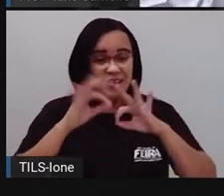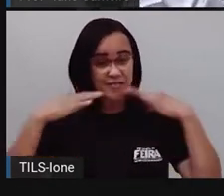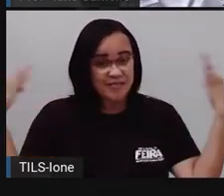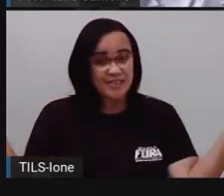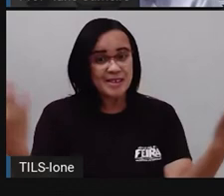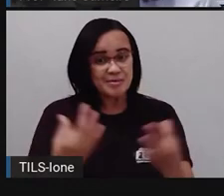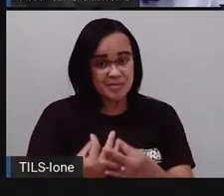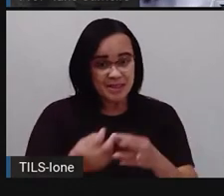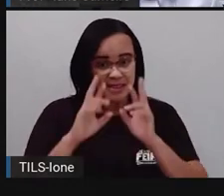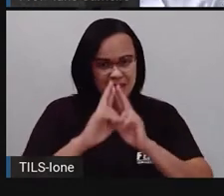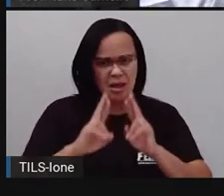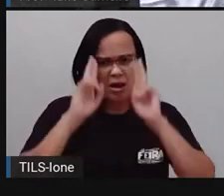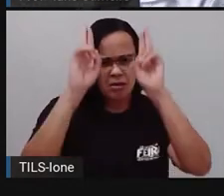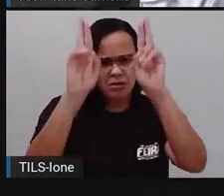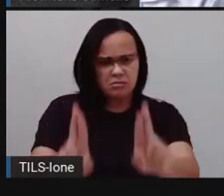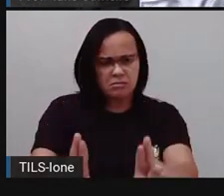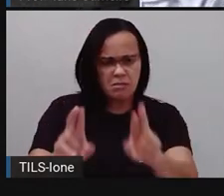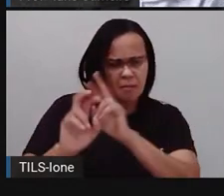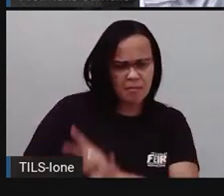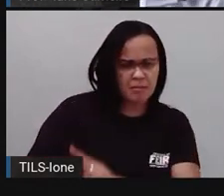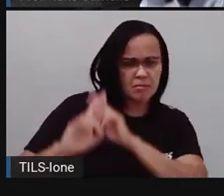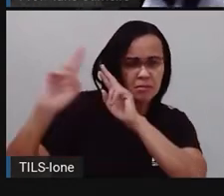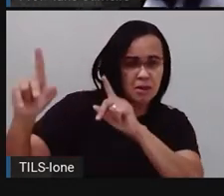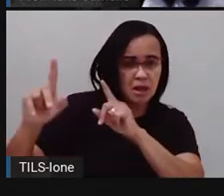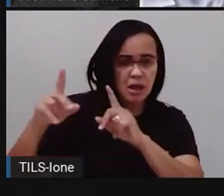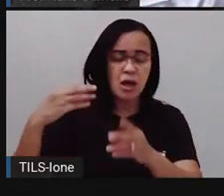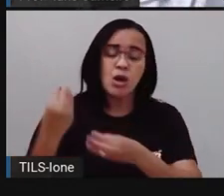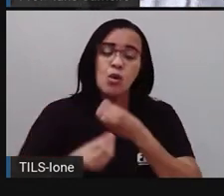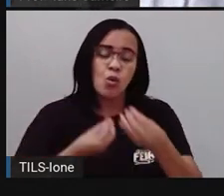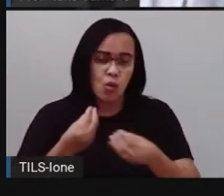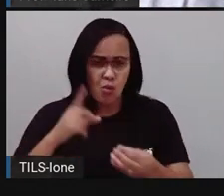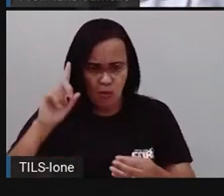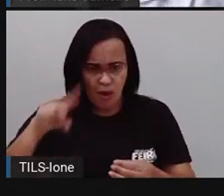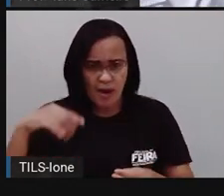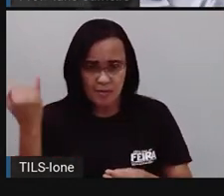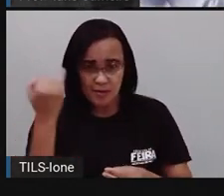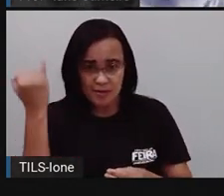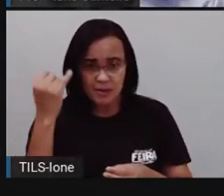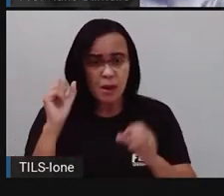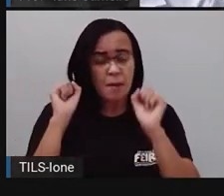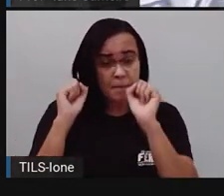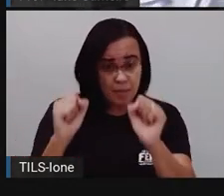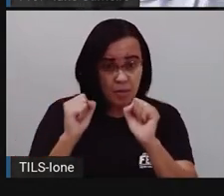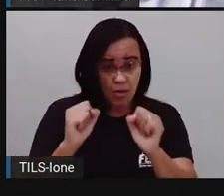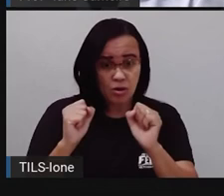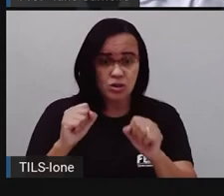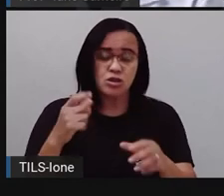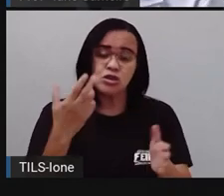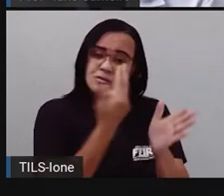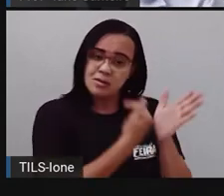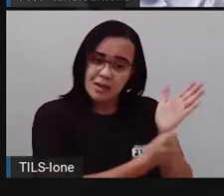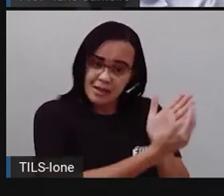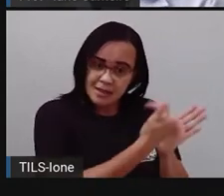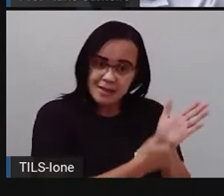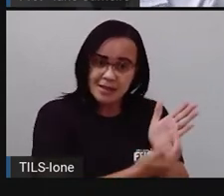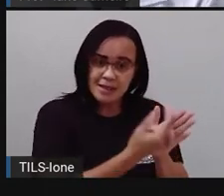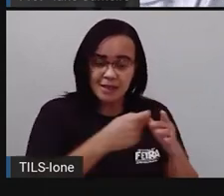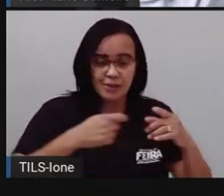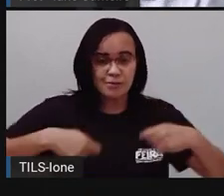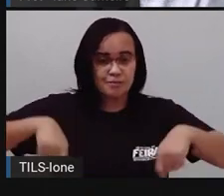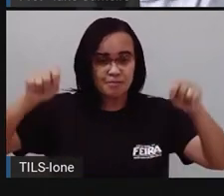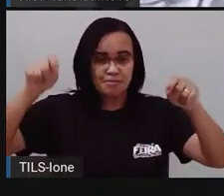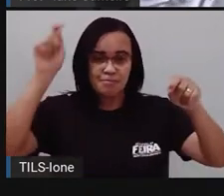você pode gravar um vídeo, você pode fazer um áudio, né? Ou você pode fazer um cartaz contando o que você aprendeu